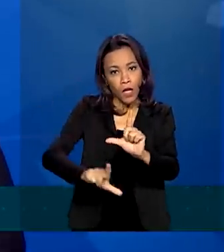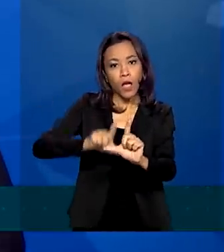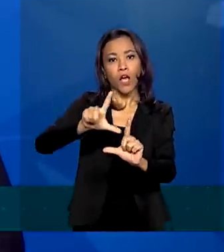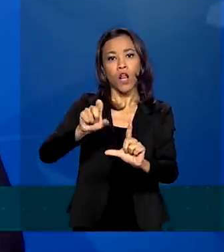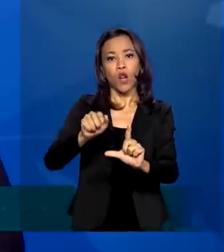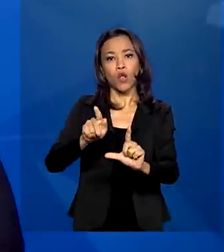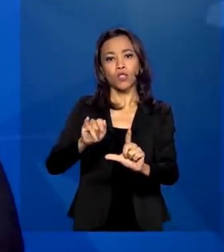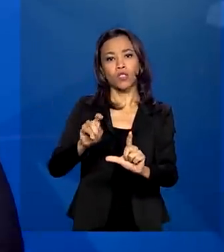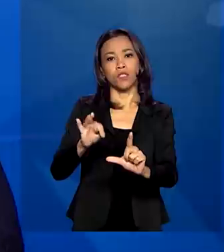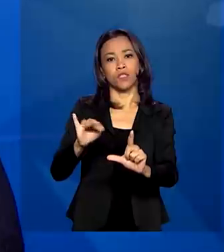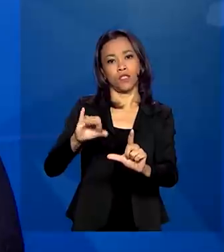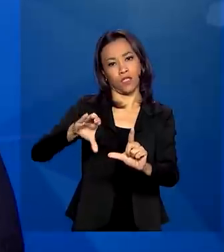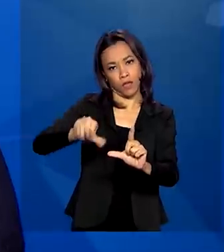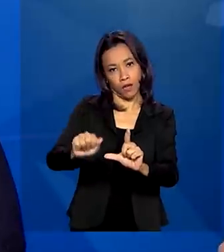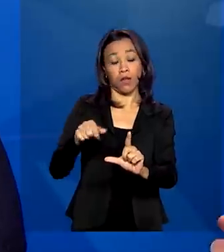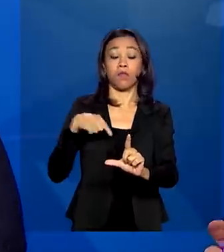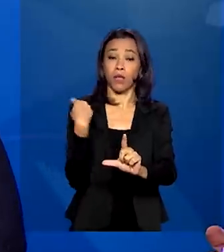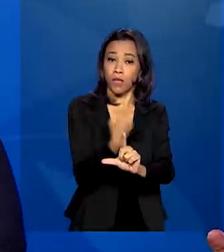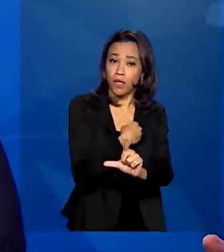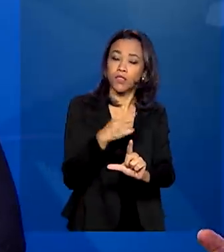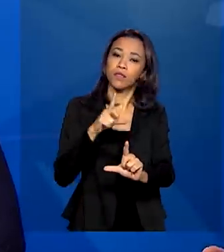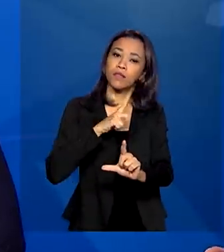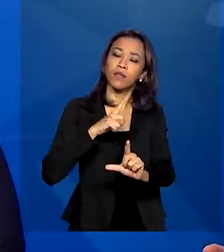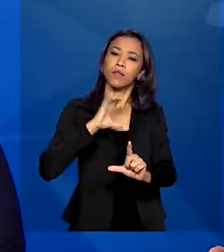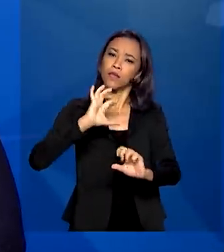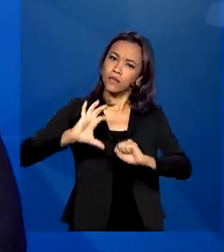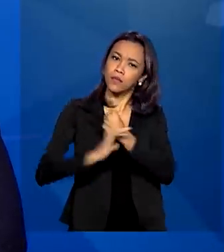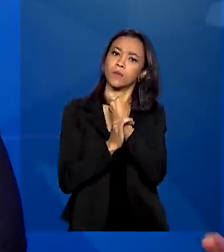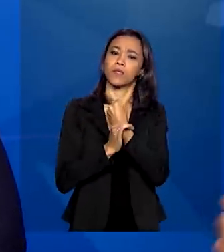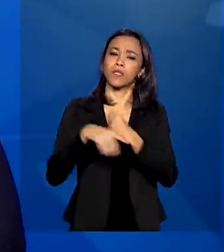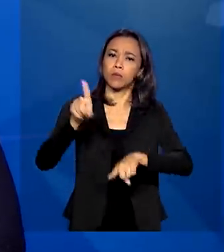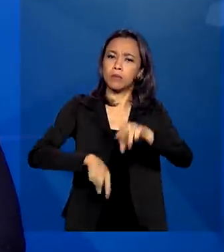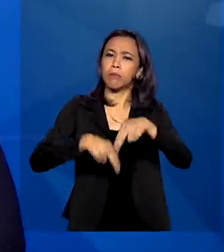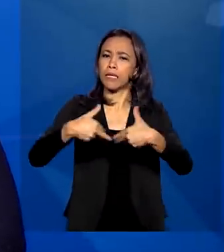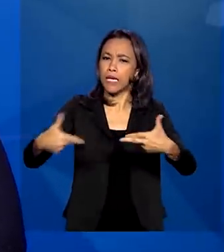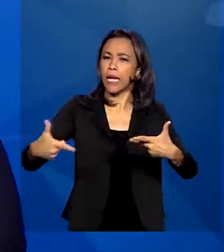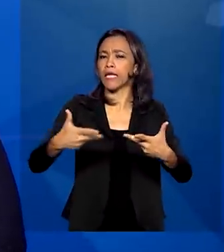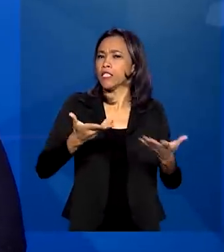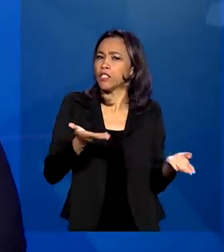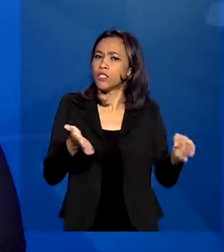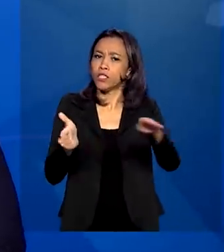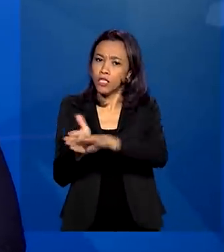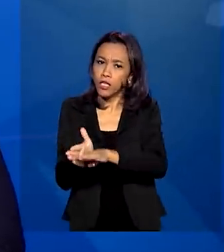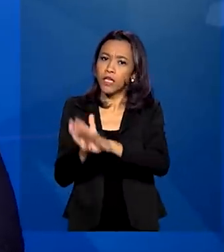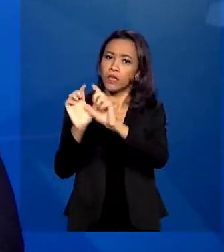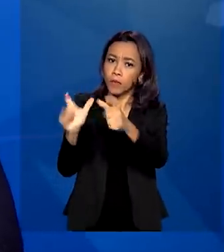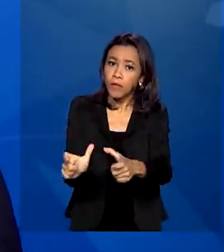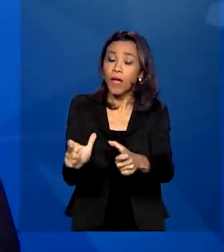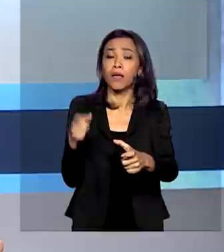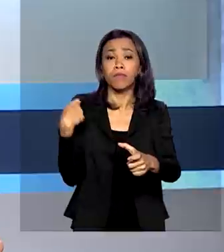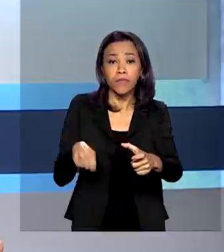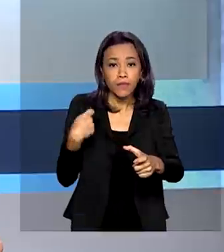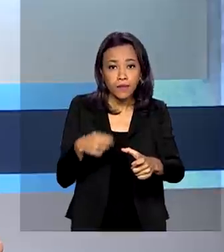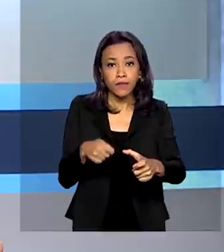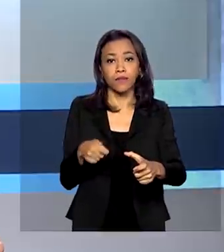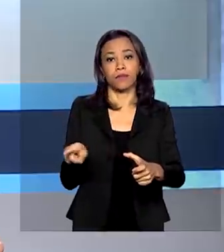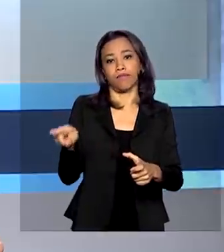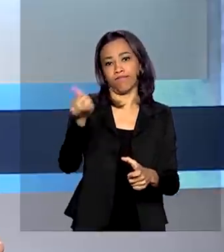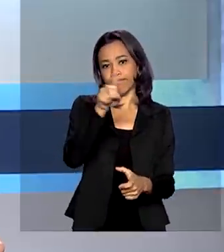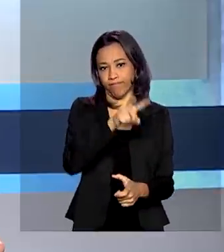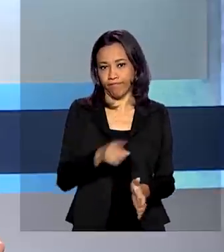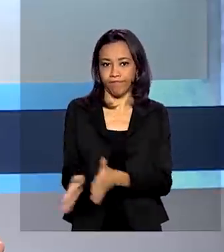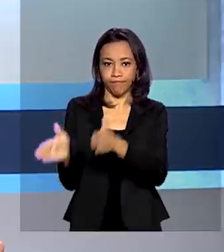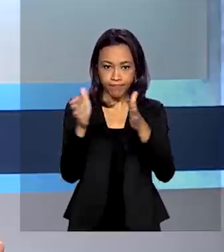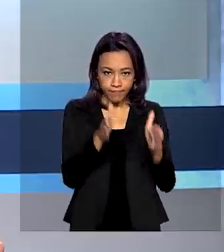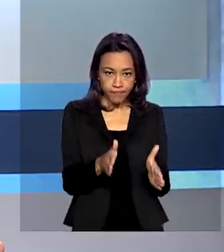também garantir a chegada dos equipamentos de saúde, dos EPIs, aonde é necessário. E